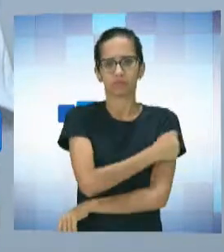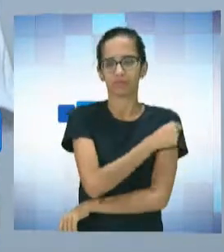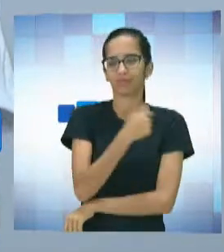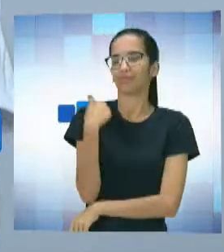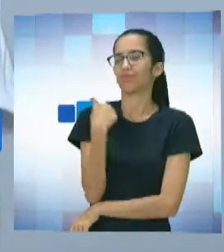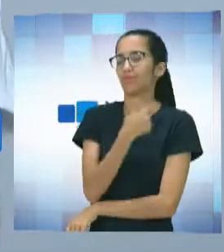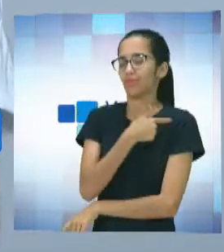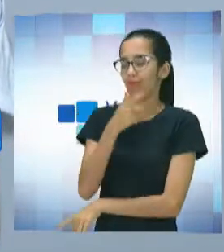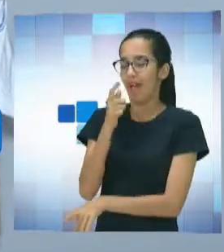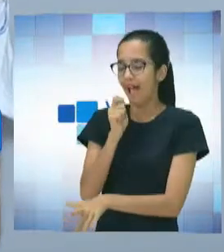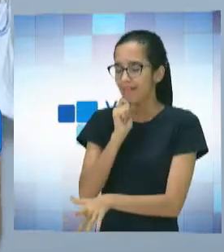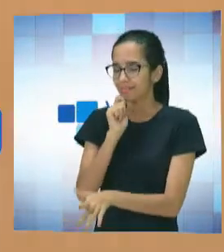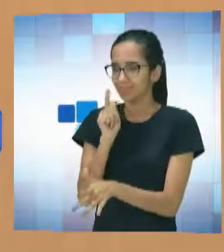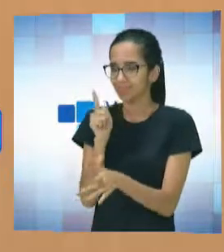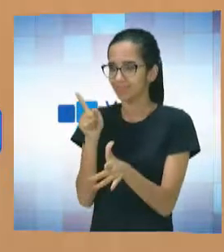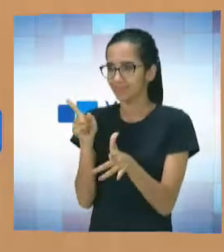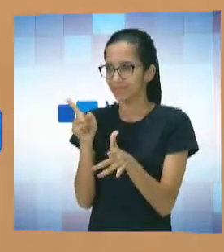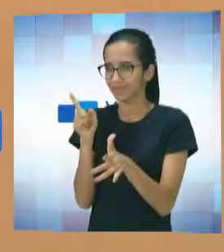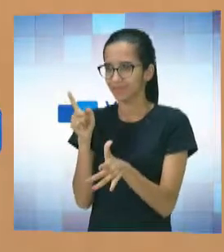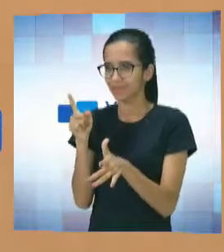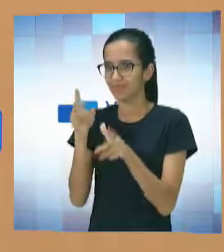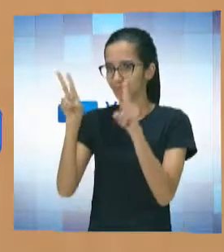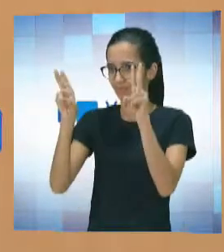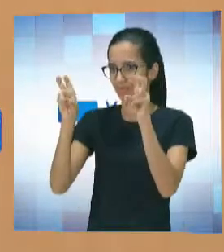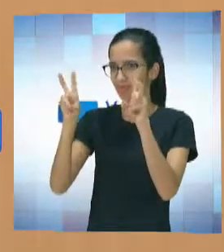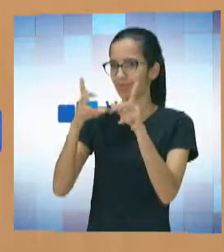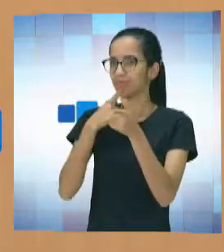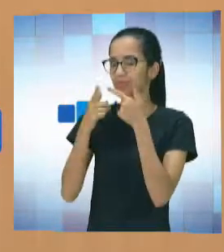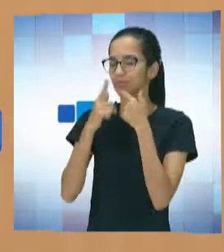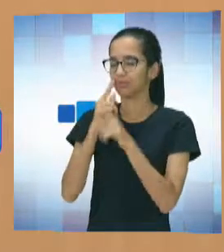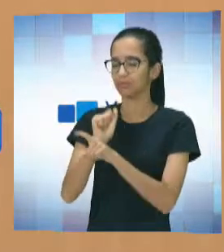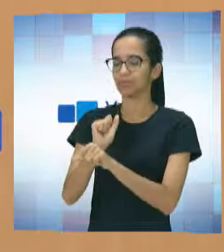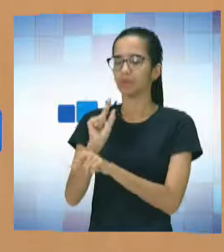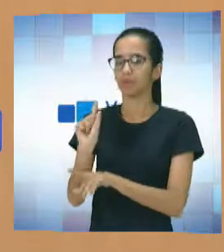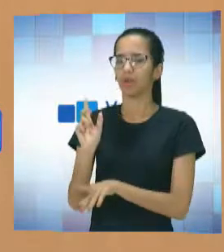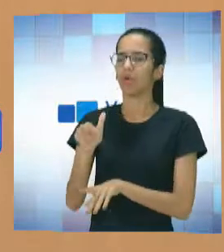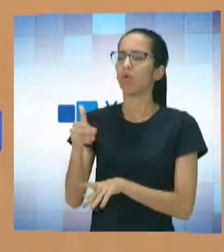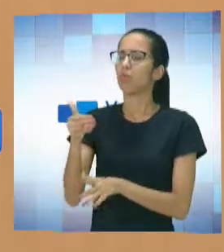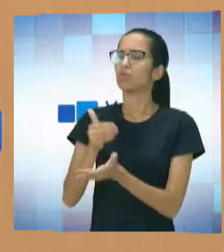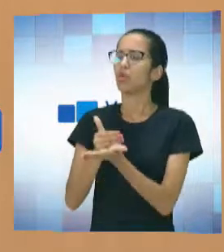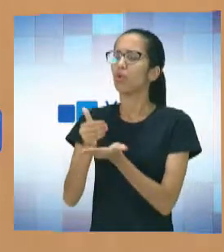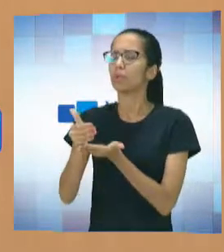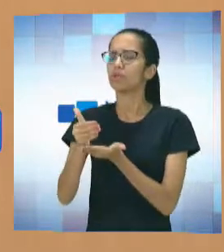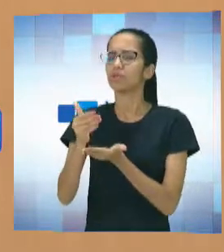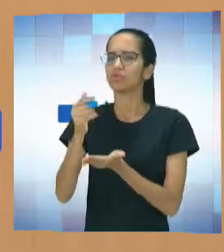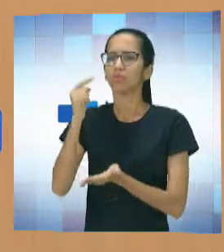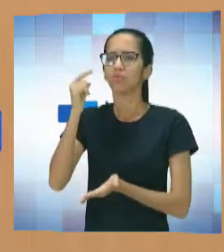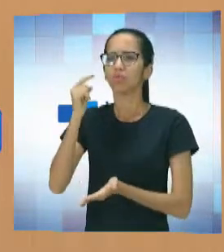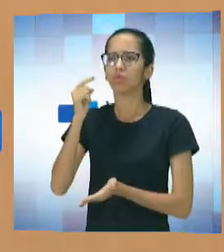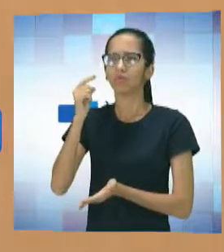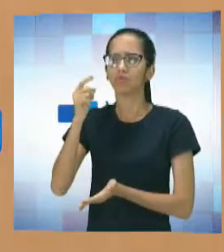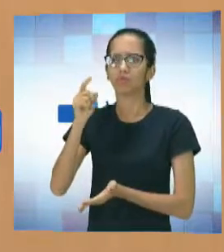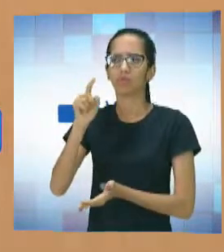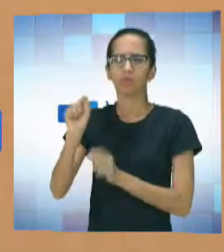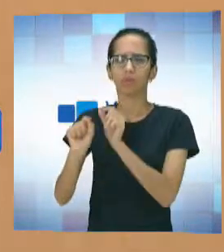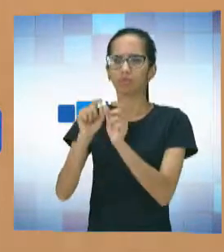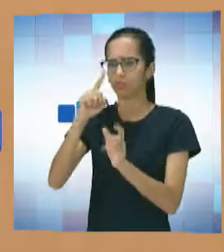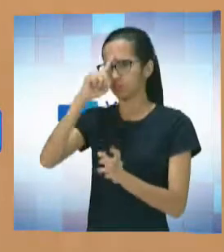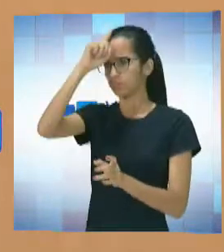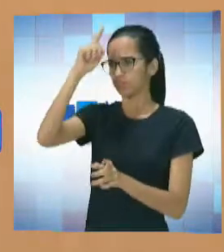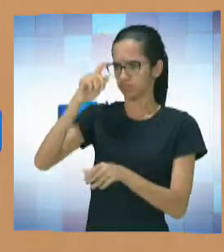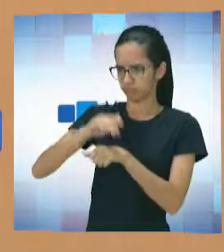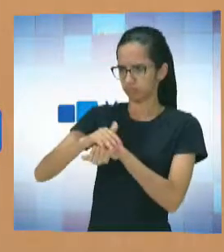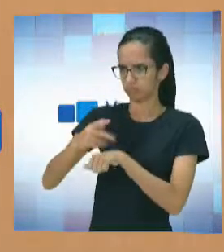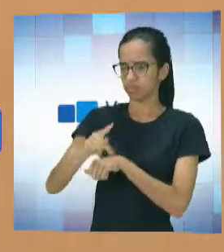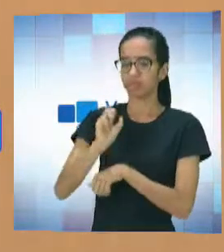lá, professor. Vamos começar aqui. Esse projeto, quando o senhor começou, começou com uma ideia, né? Sim, o projeto, na